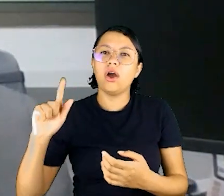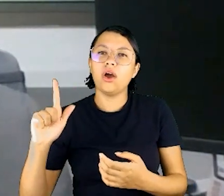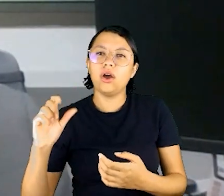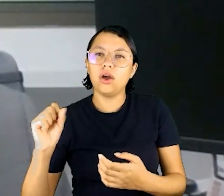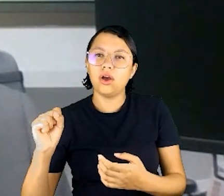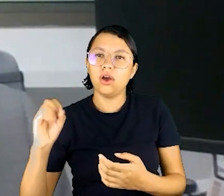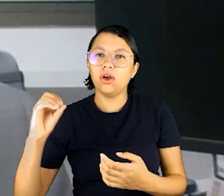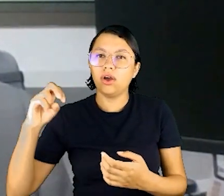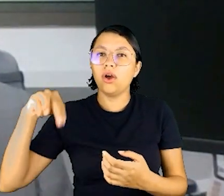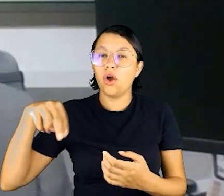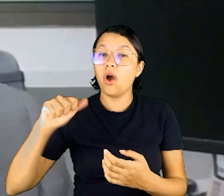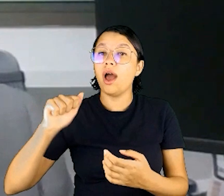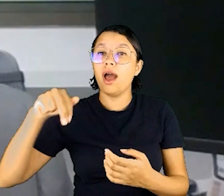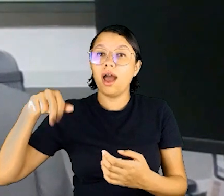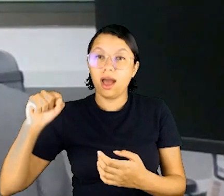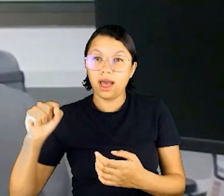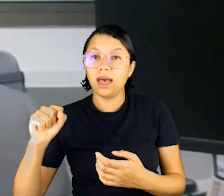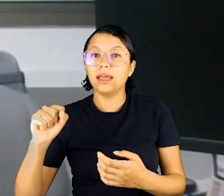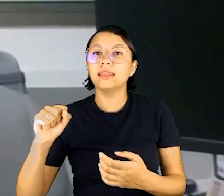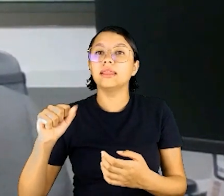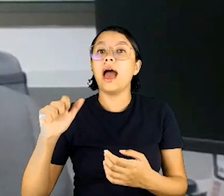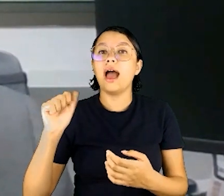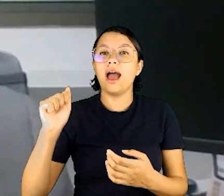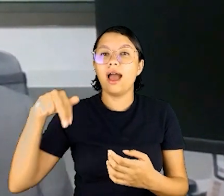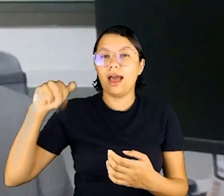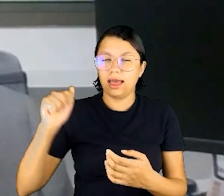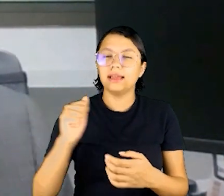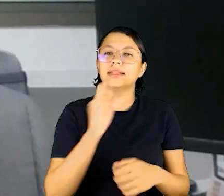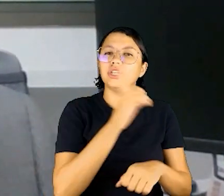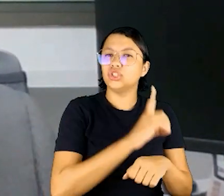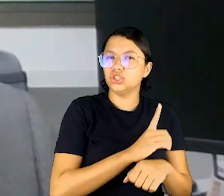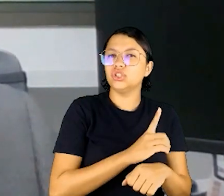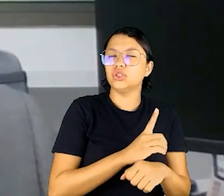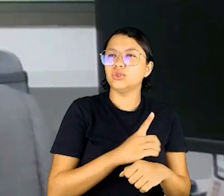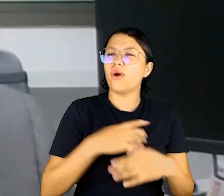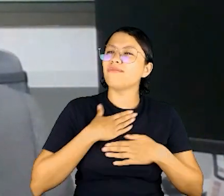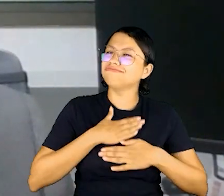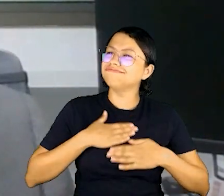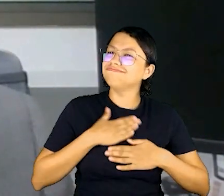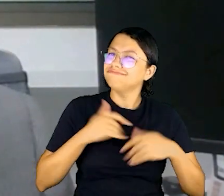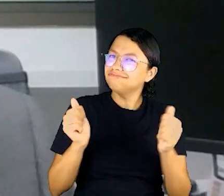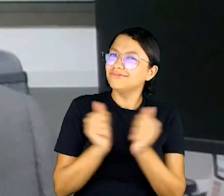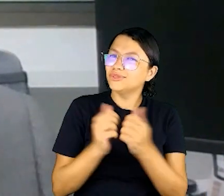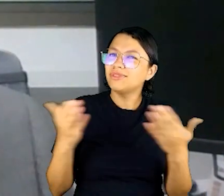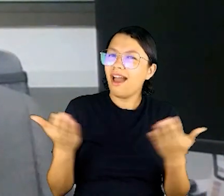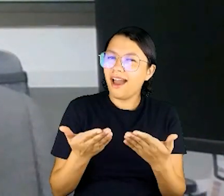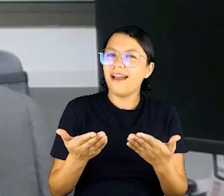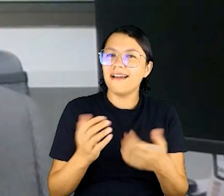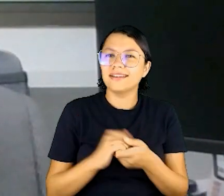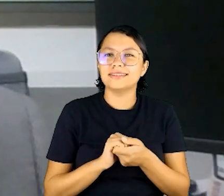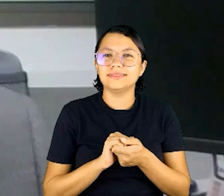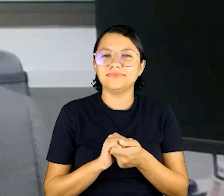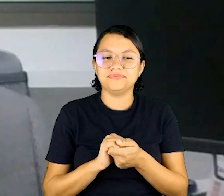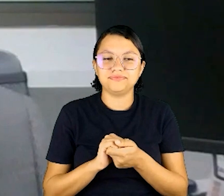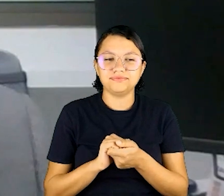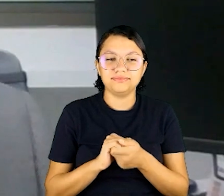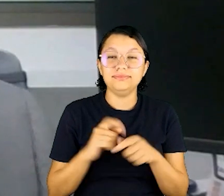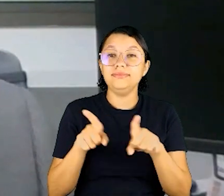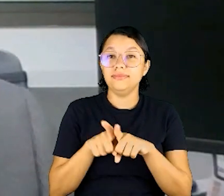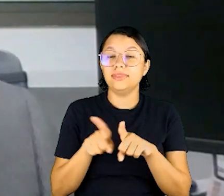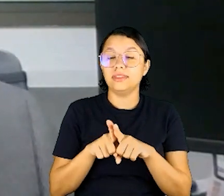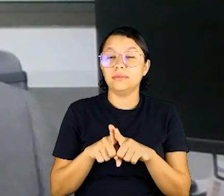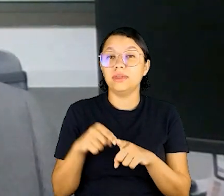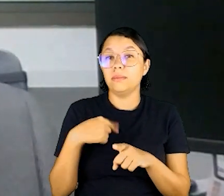Nelson Alves, também aí da Analia, diretora, e é uma grande satisfação de ter a Juf junto aqui com a gente,